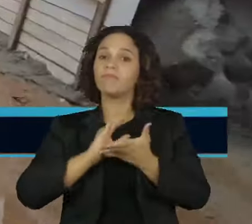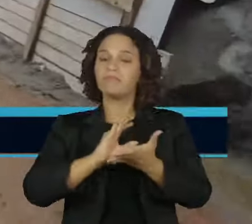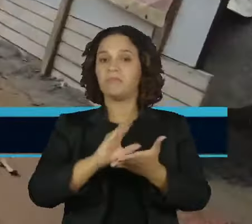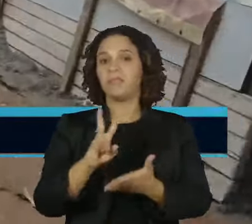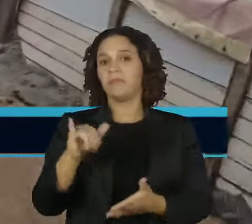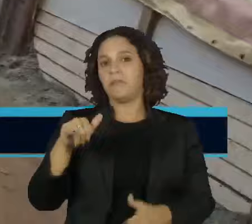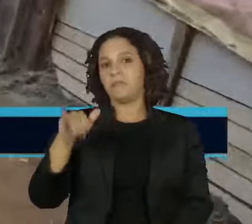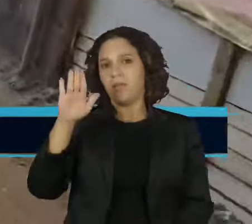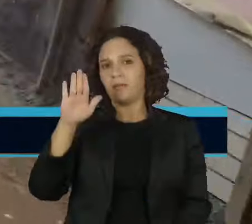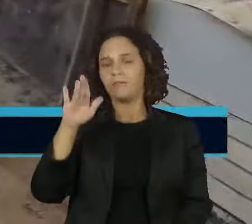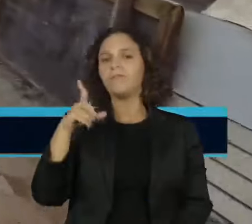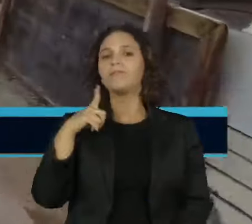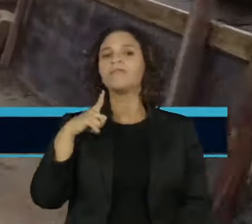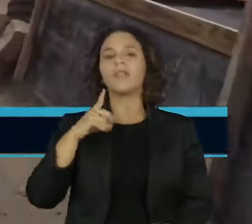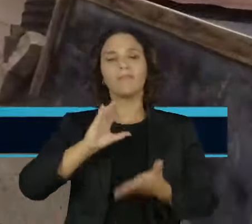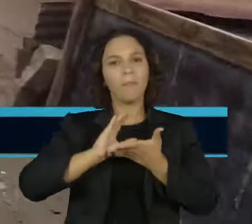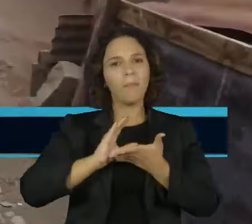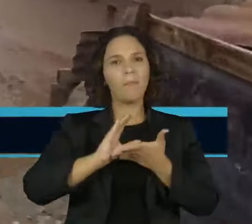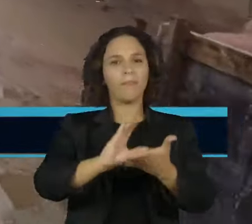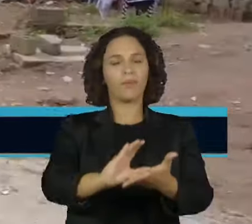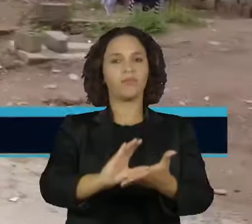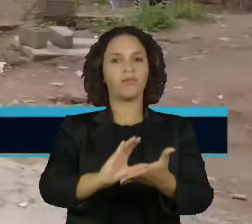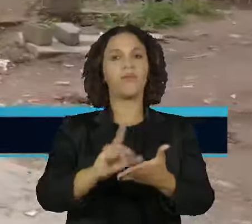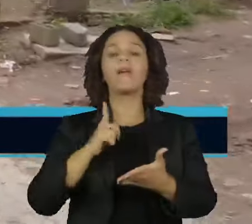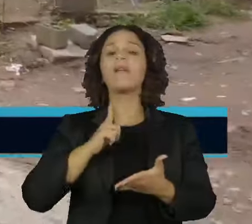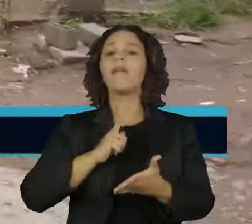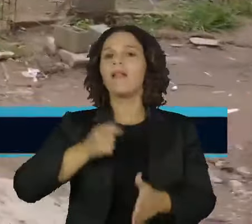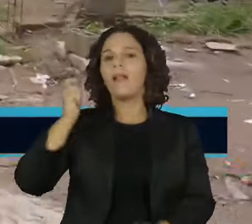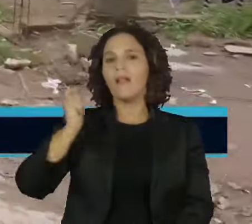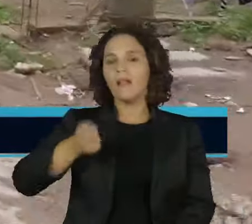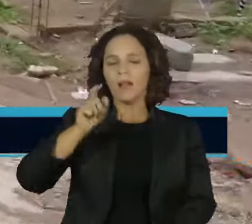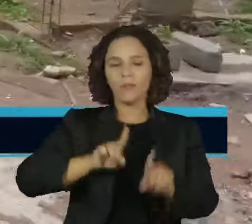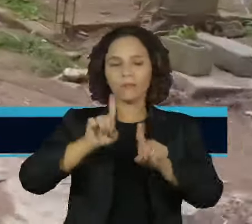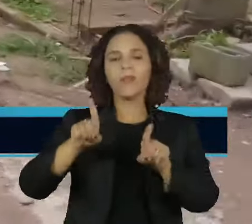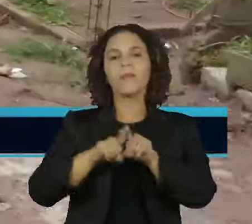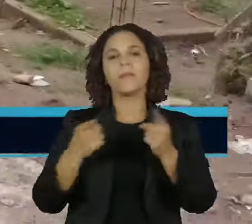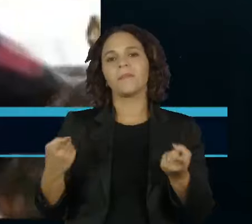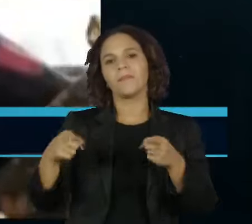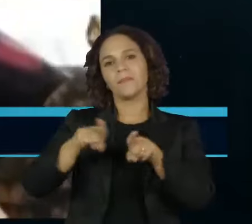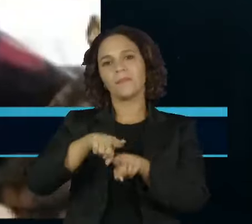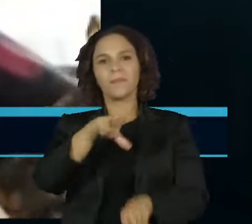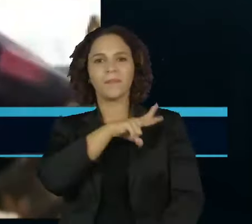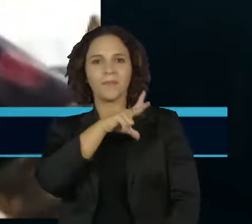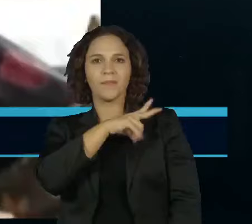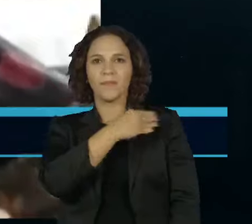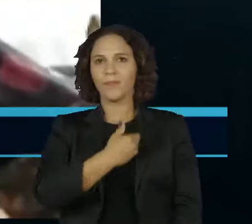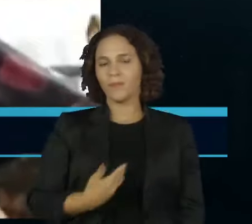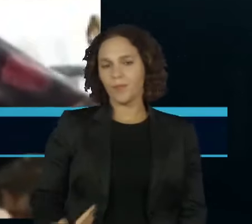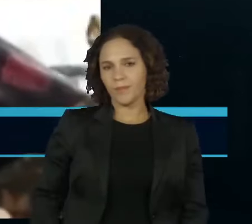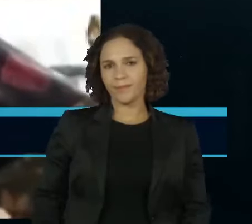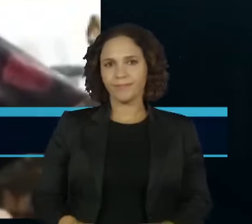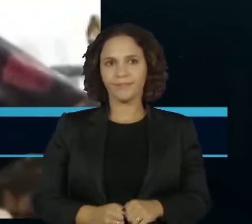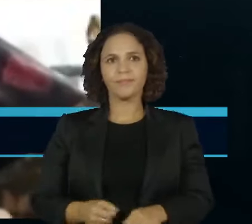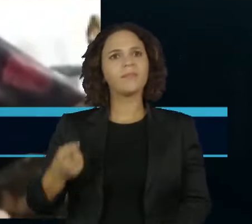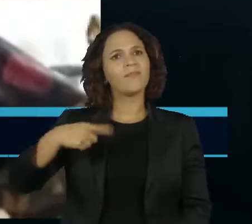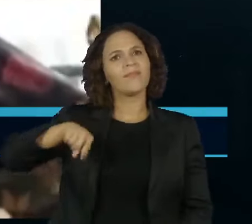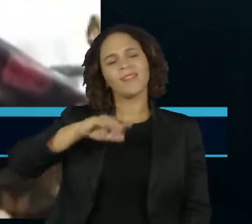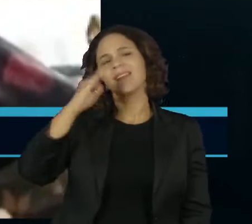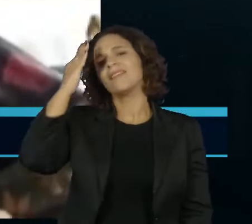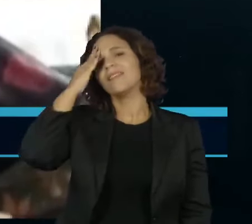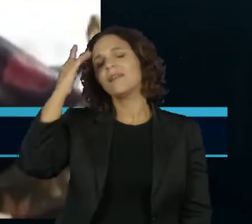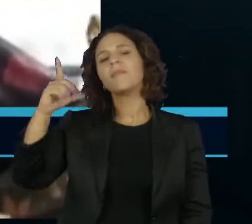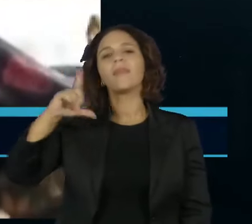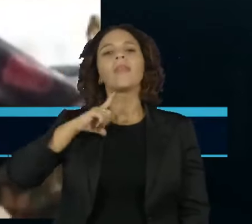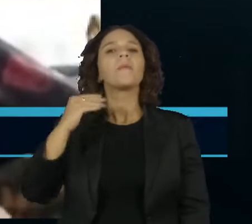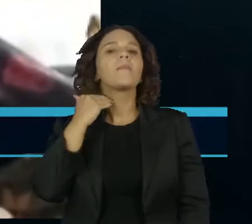por meio de novos aportes, leilões e parcerias público-privadas. A gente entende que o mercado de capitais e